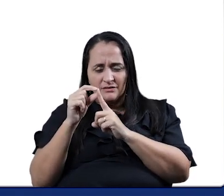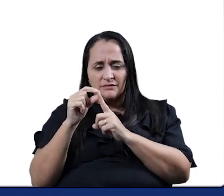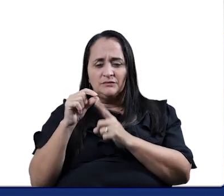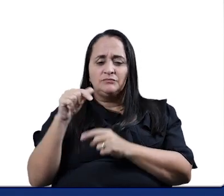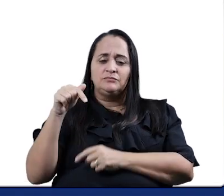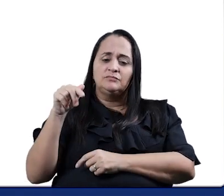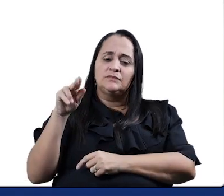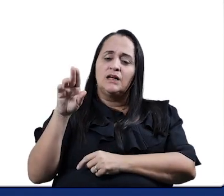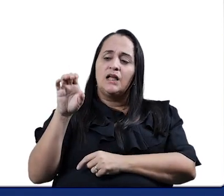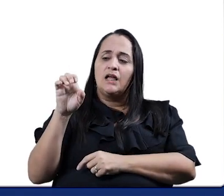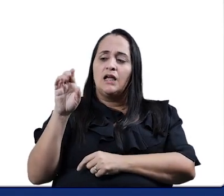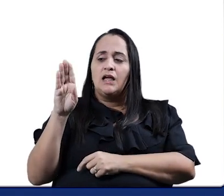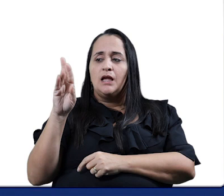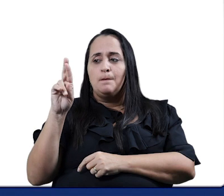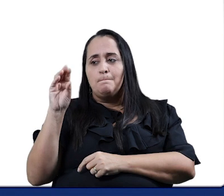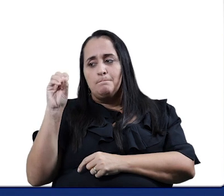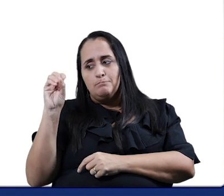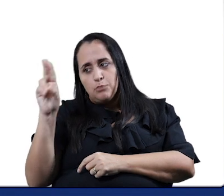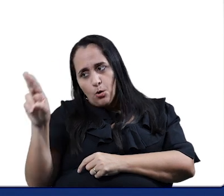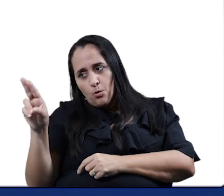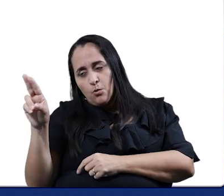roda e embora. Estão rimando.